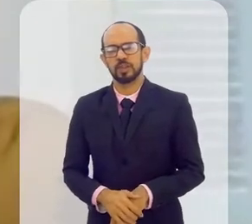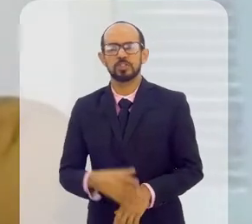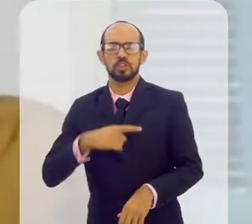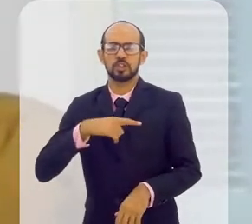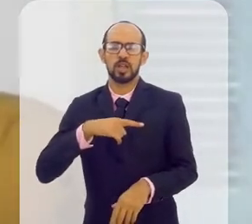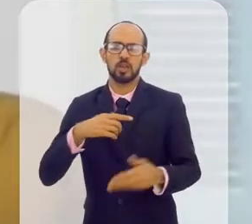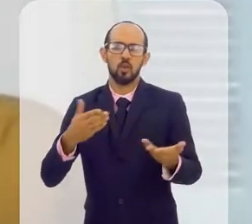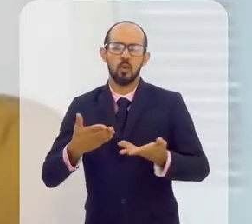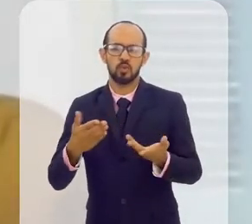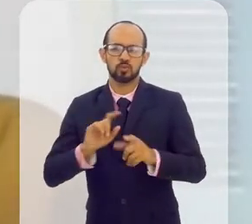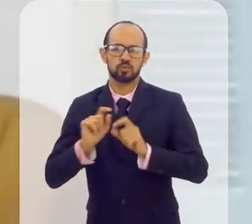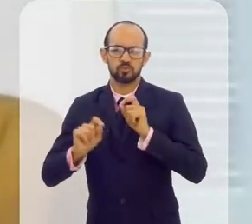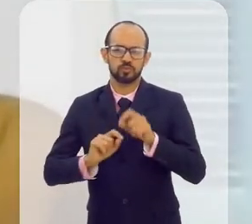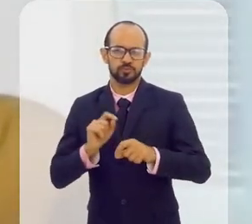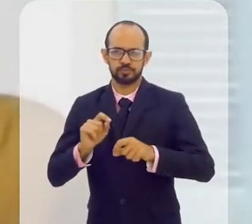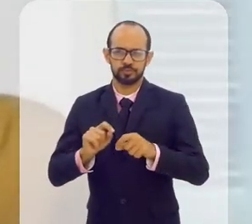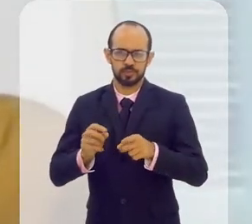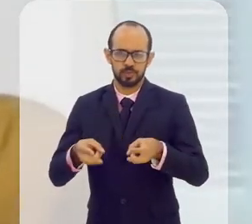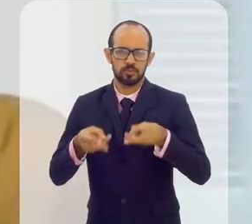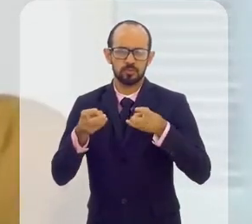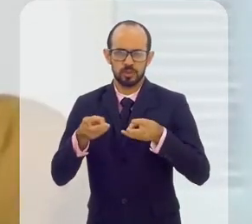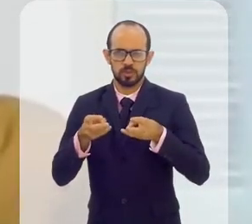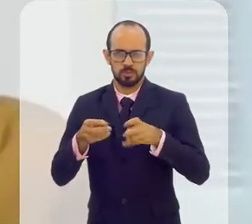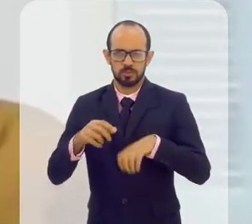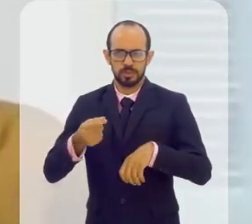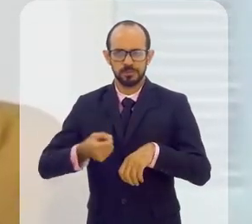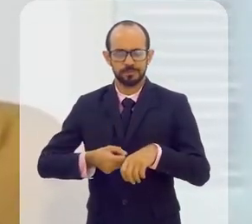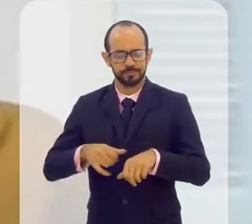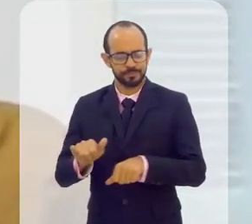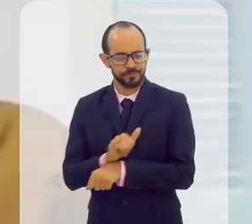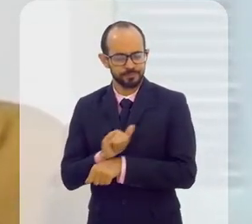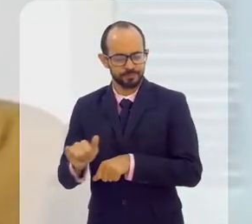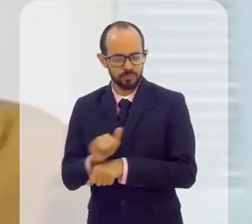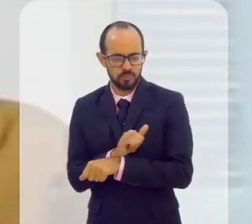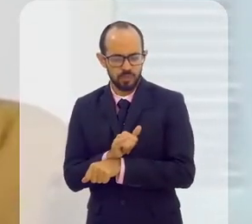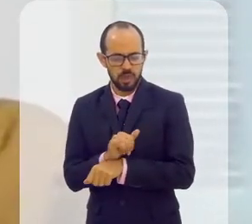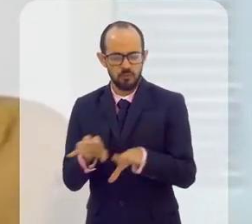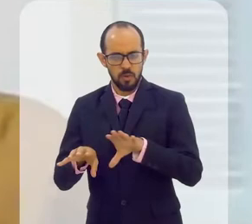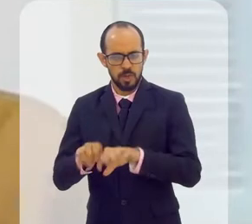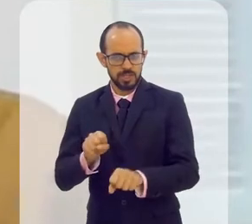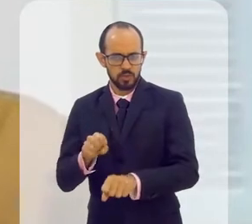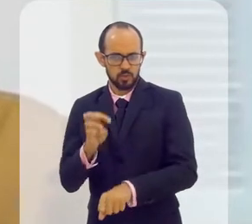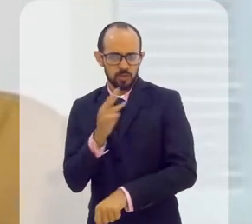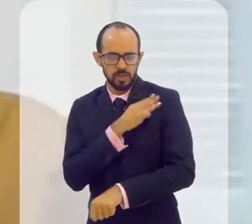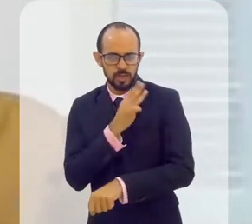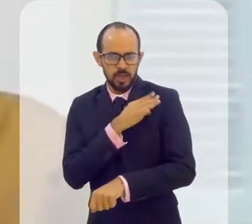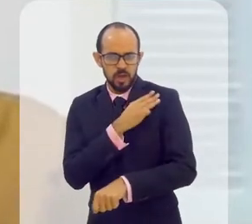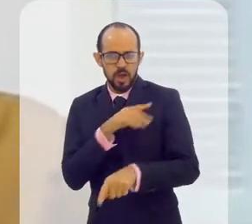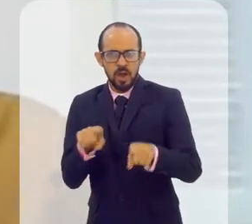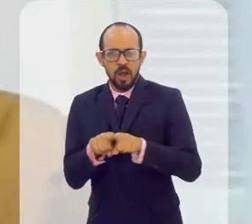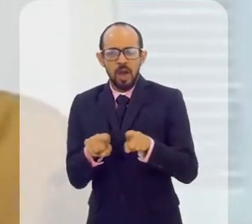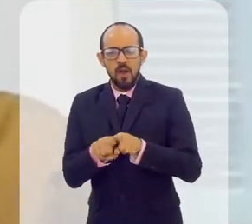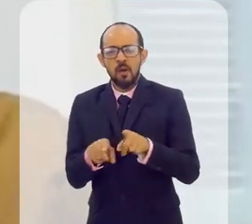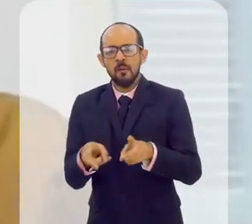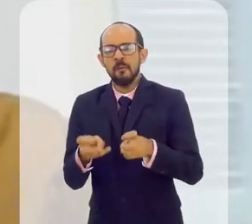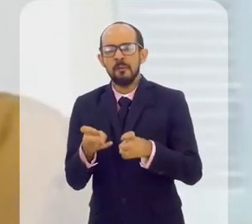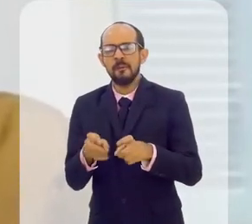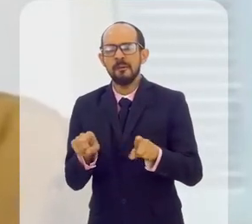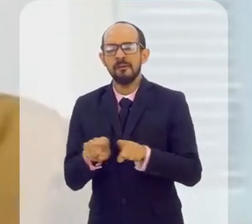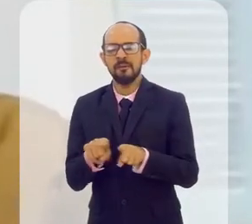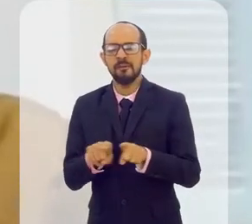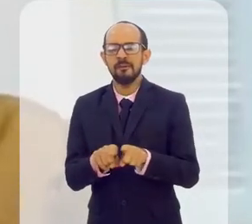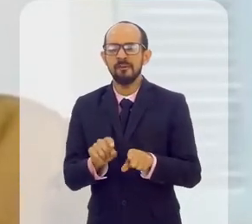hoje tem. Tanto a gente olhar essa saída do ensino médio, quanto a gente olhar as